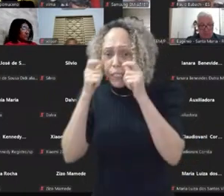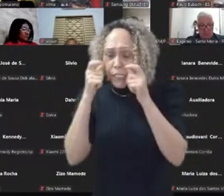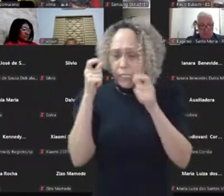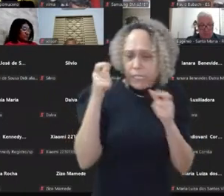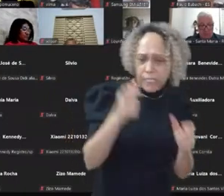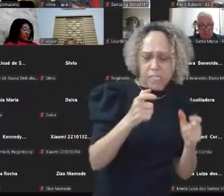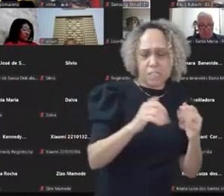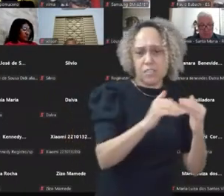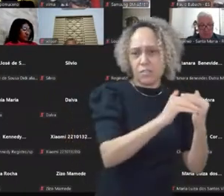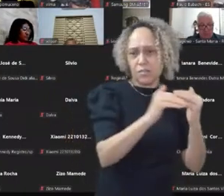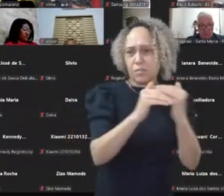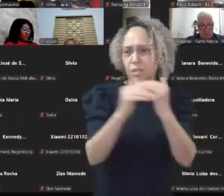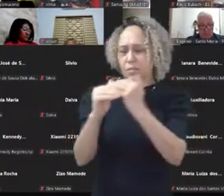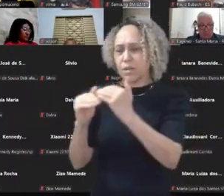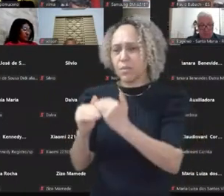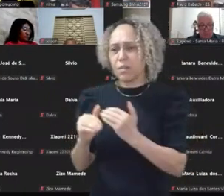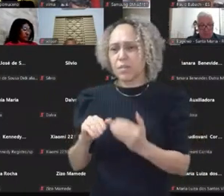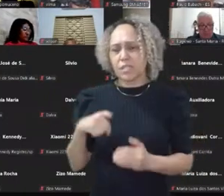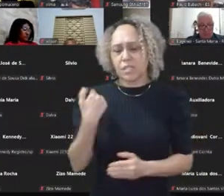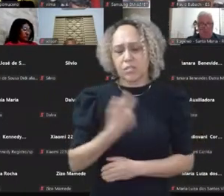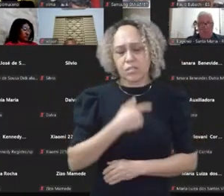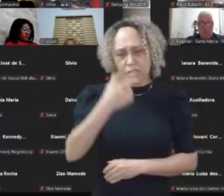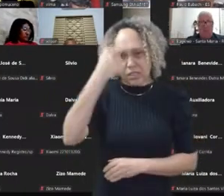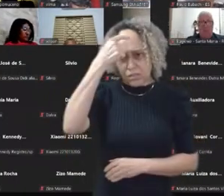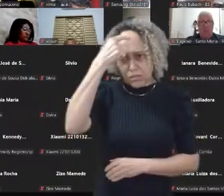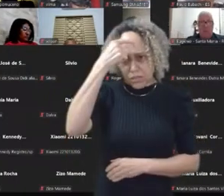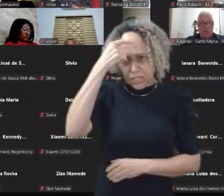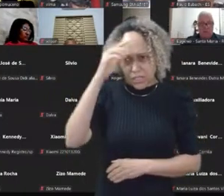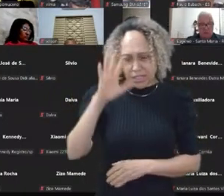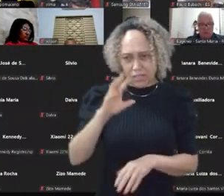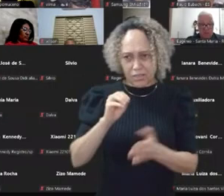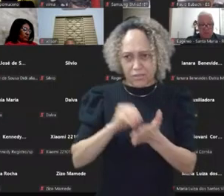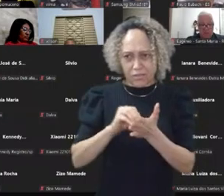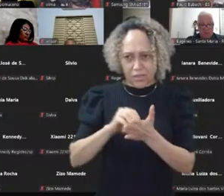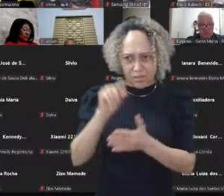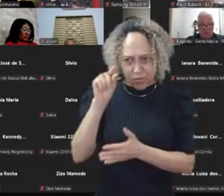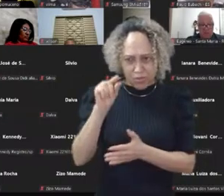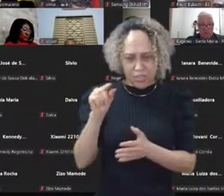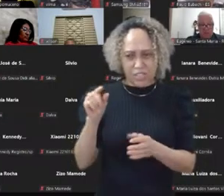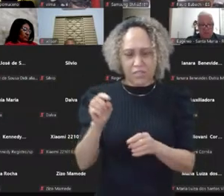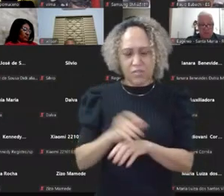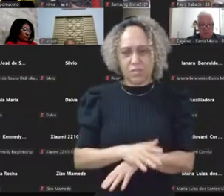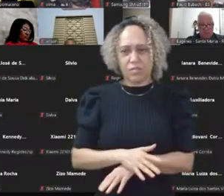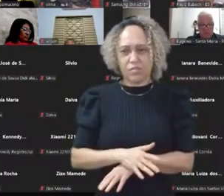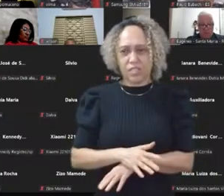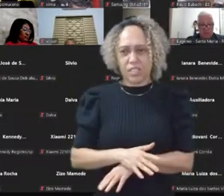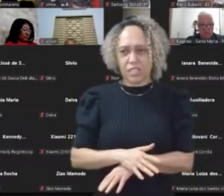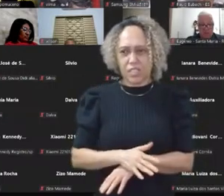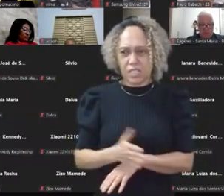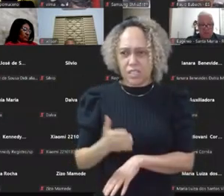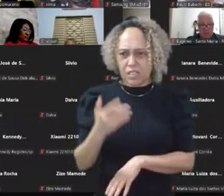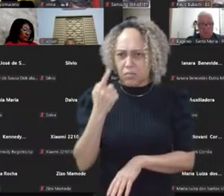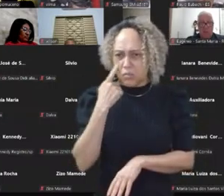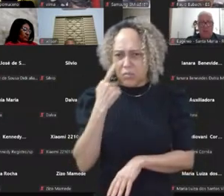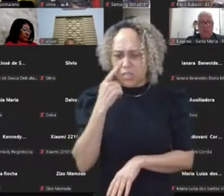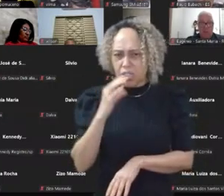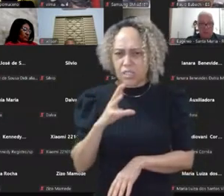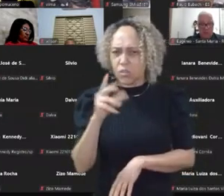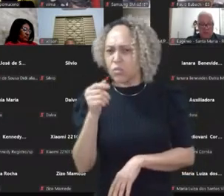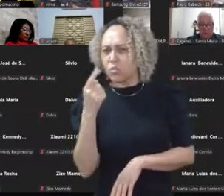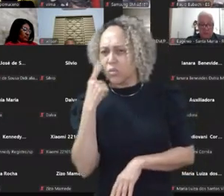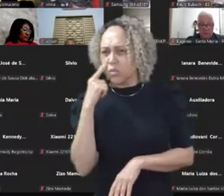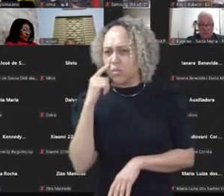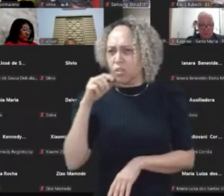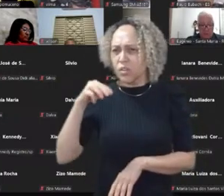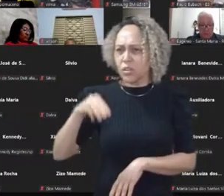chegar nessa consciência. Para concluir, Andressa, já estou acabando o tempo, mas queria pedir essa... Não sei se todo mundo ouviu a Marilena Schaui falando sobre os